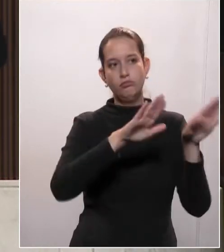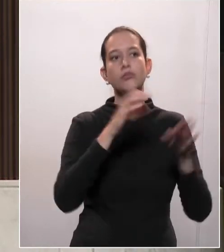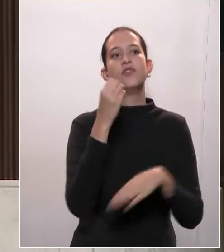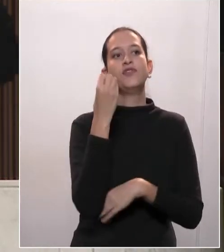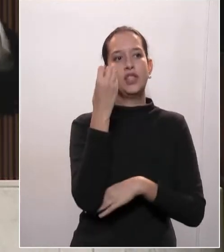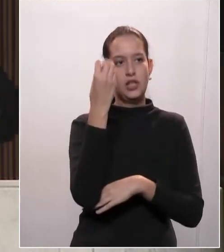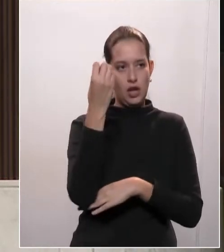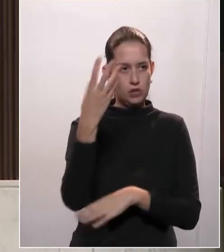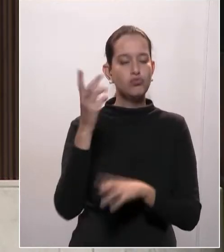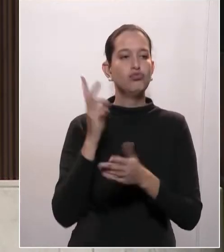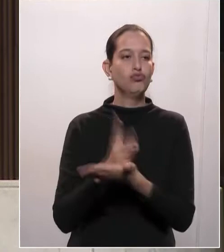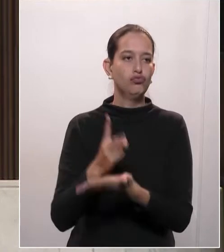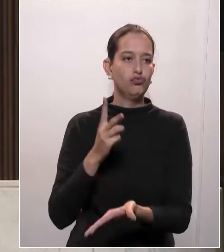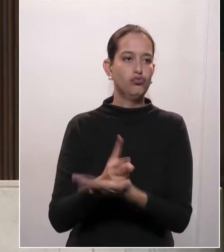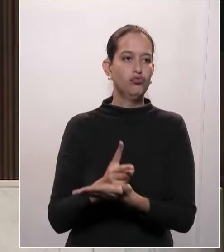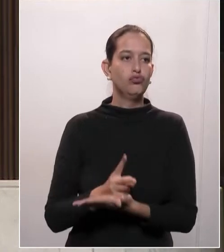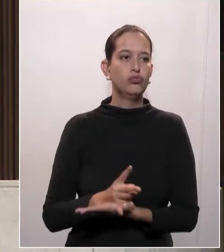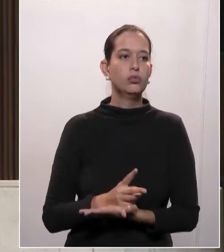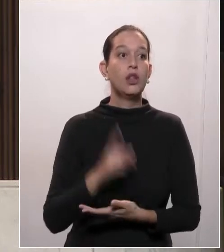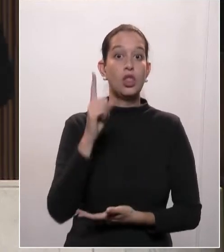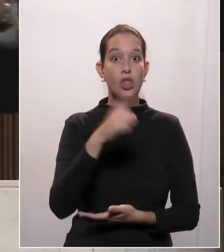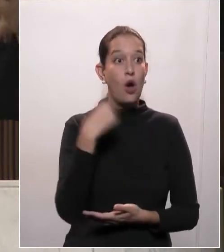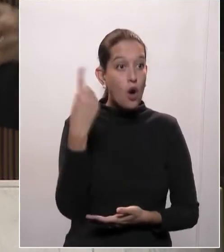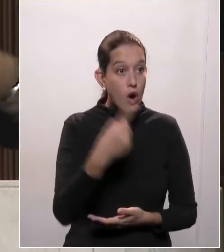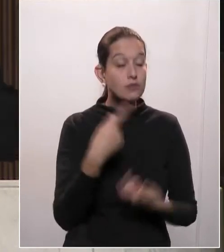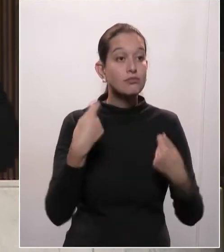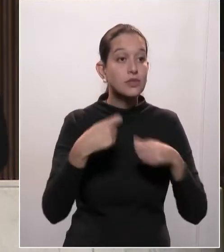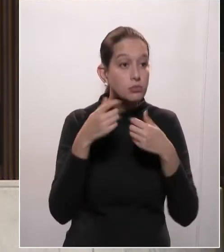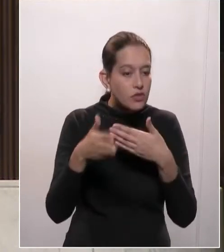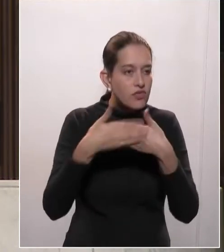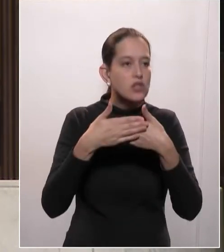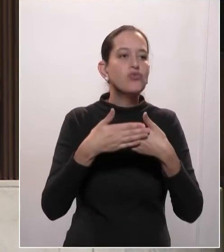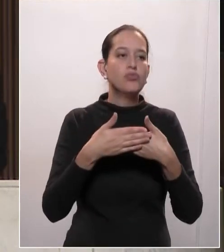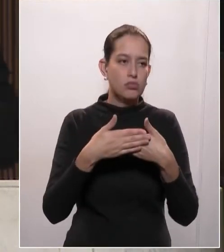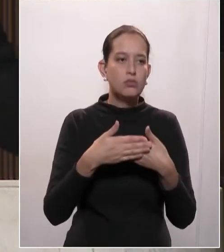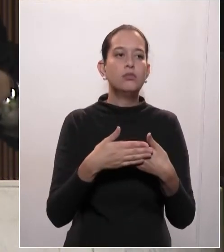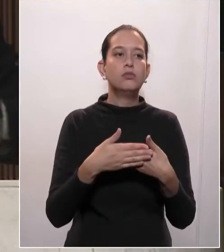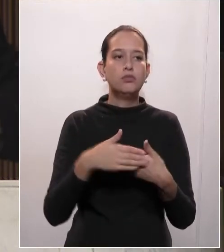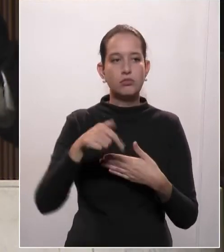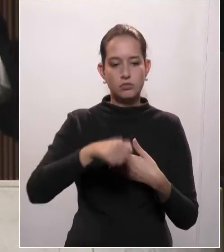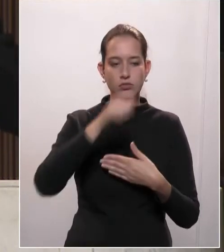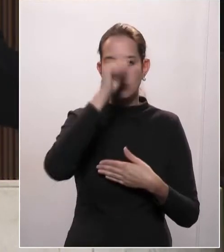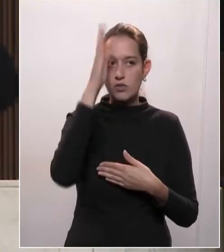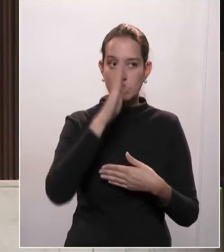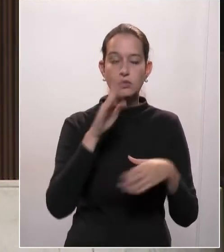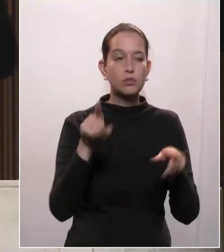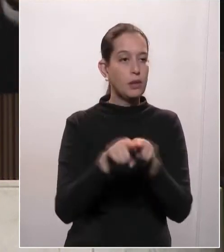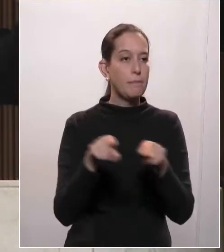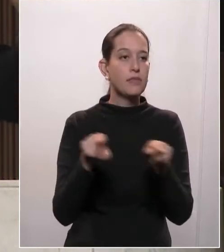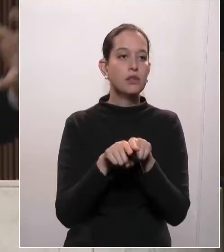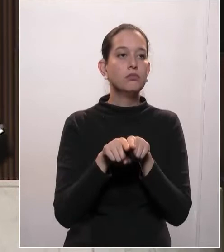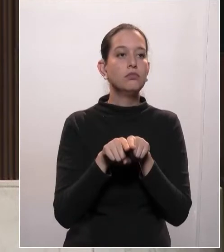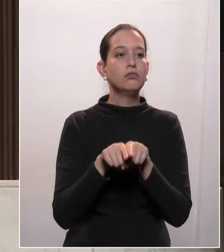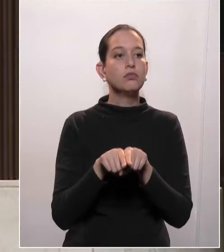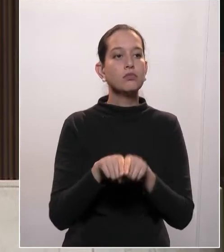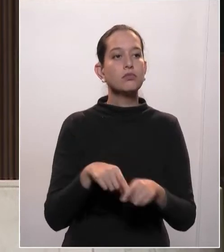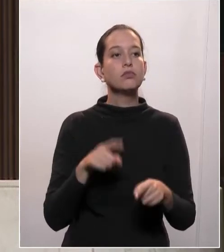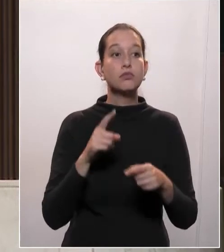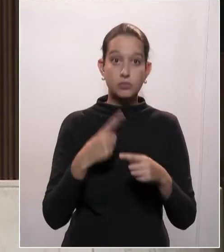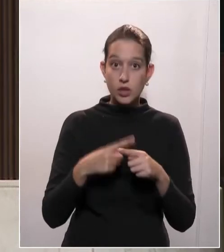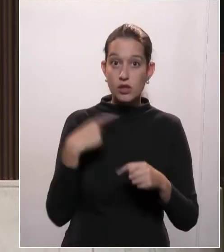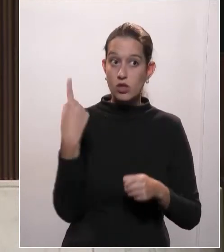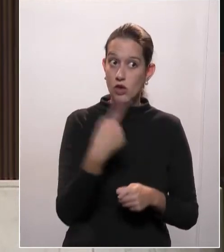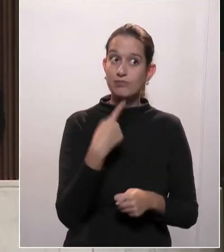negar aos nossos irmãos da nossa fronteira, que a nossa fronteira é muito grande,